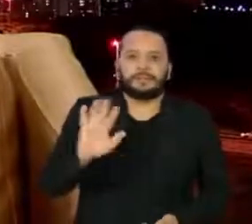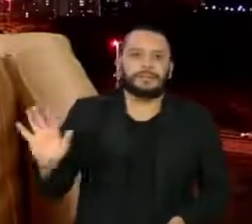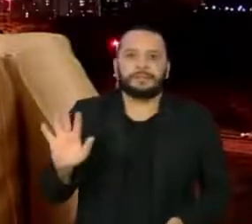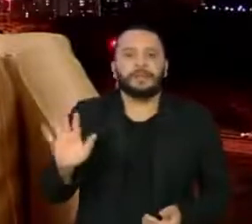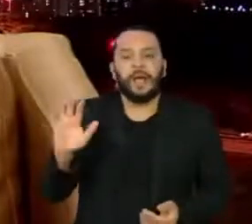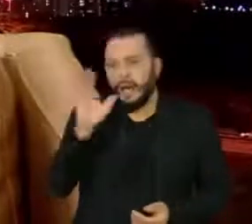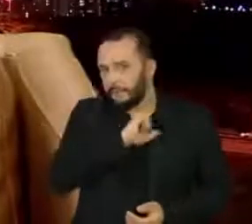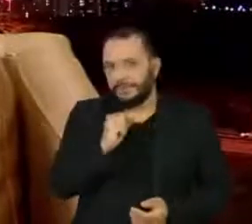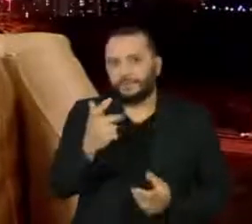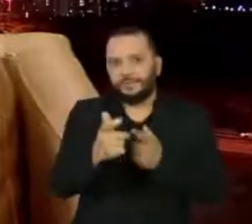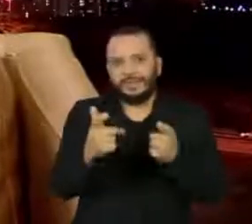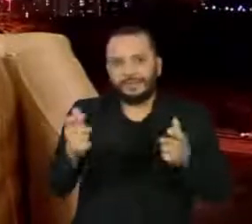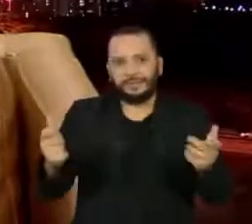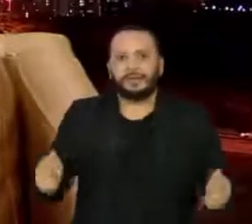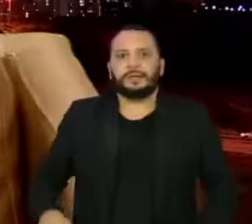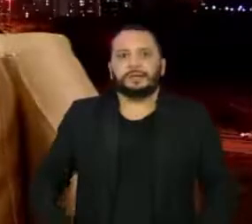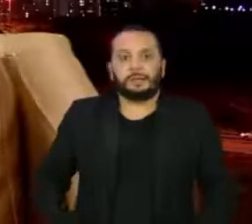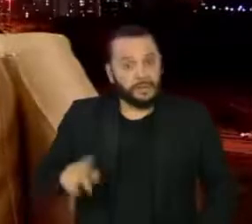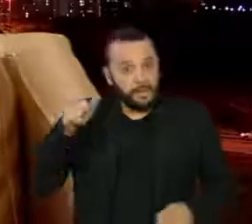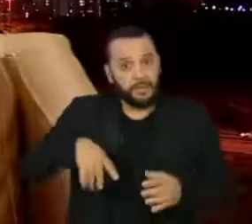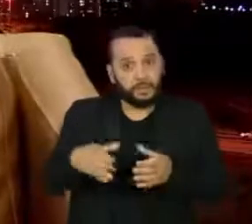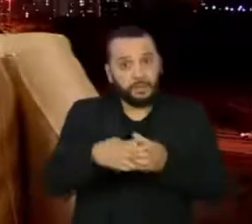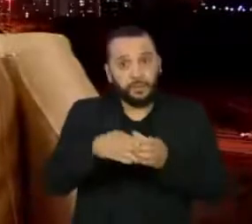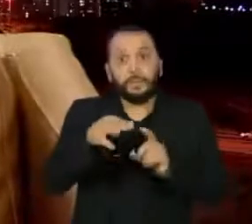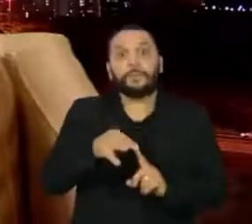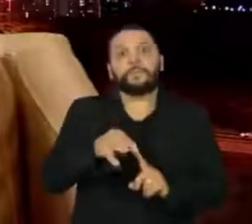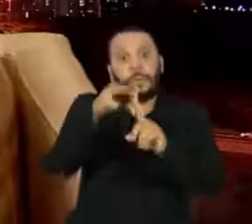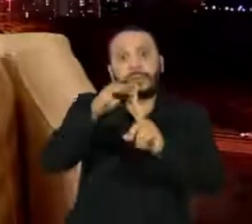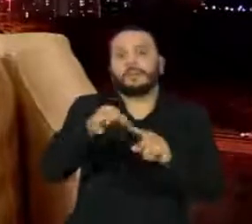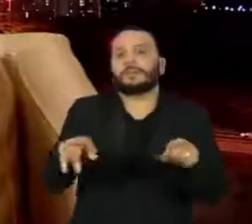se vacine se ela fizer parte do grupo de prioritário e dos grupos que estão elencados para vacinar.